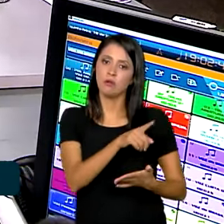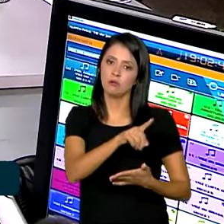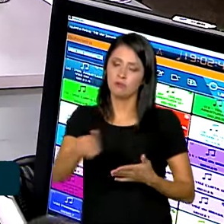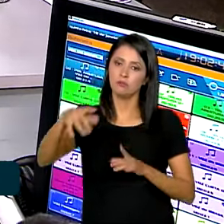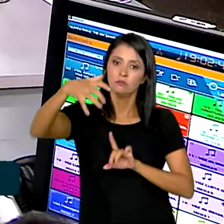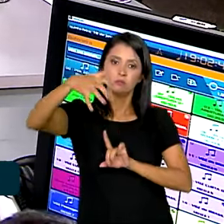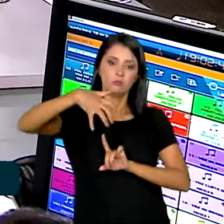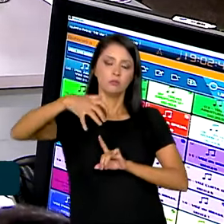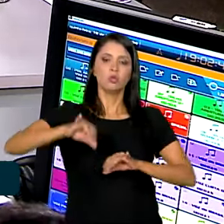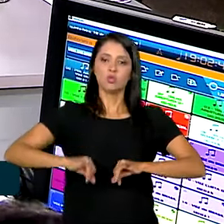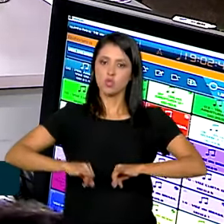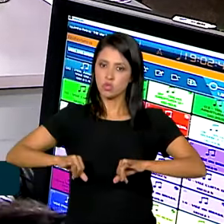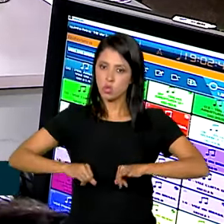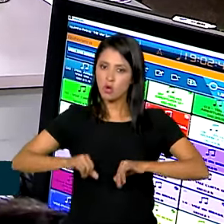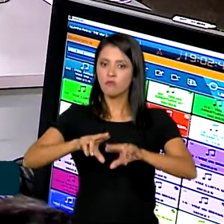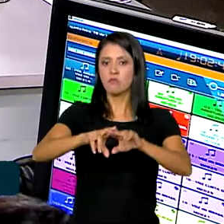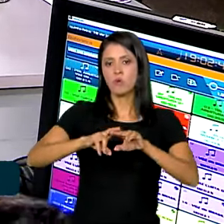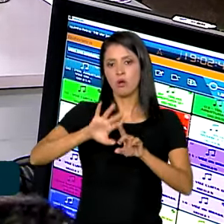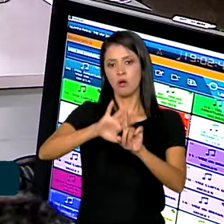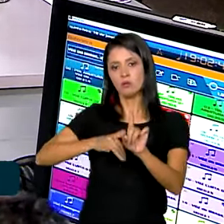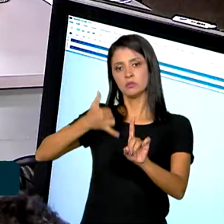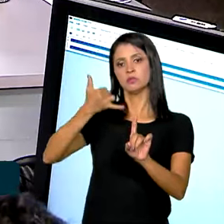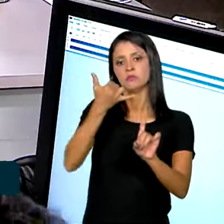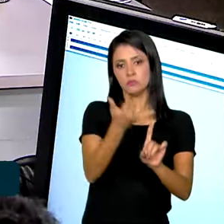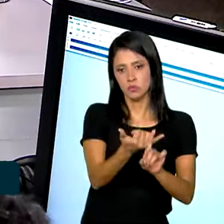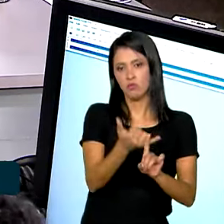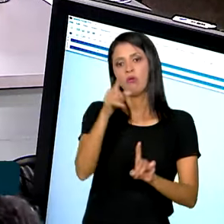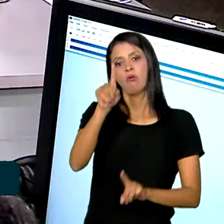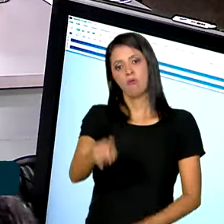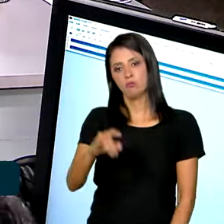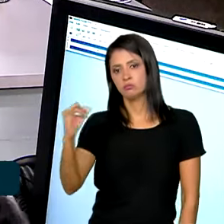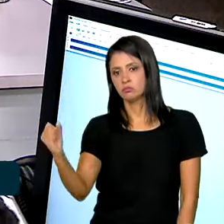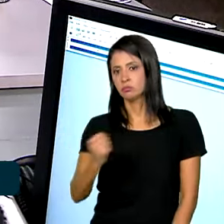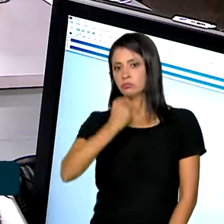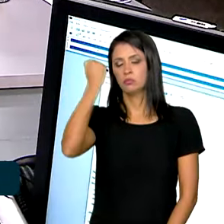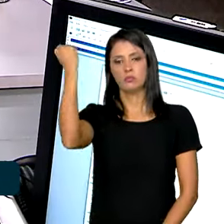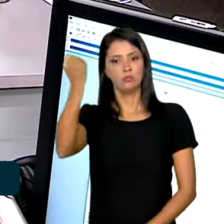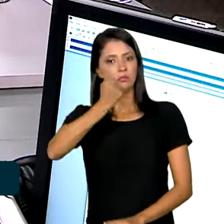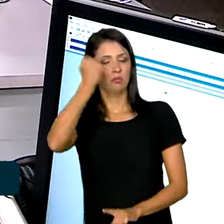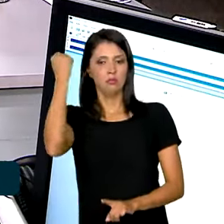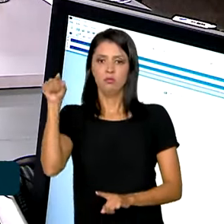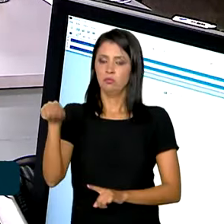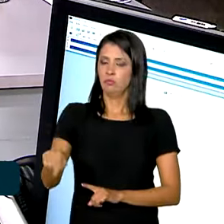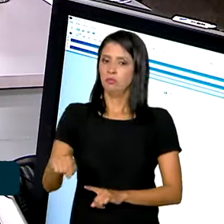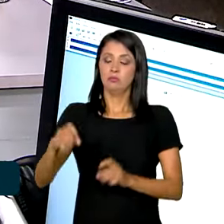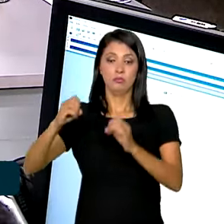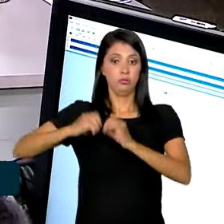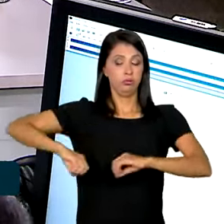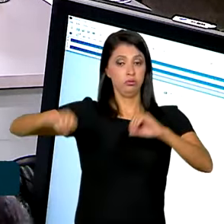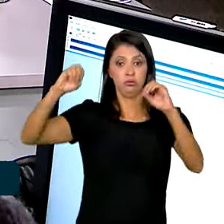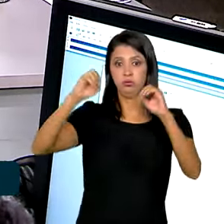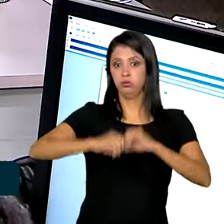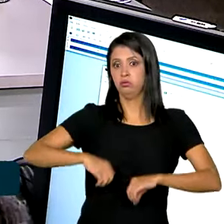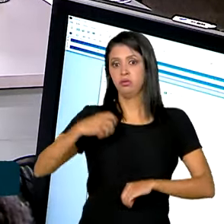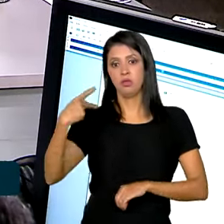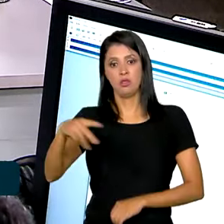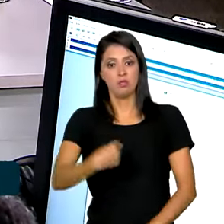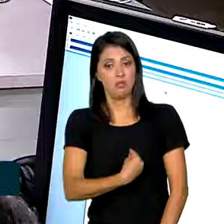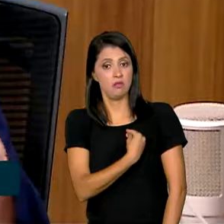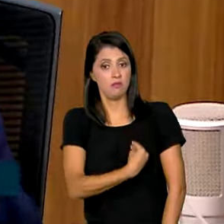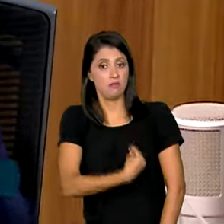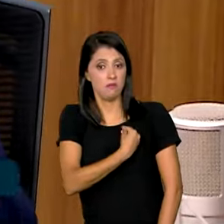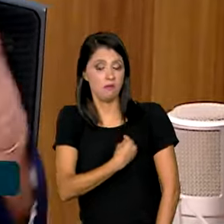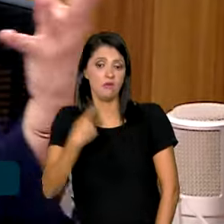afetadas de alguma forma pelo bullying e é uma coisa muito grave. Tem impacto devastador na vida das pessoas, né? Tem repercussões